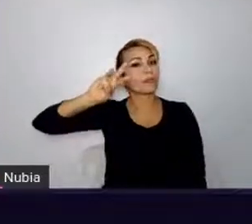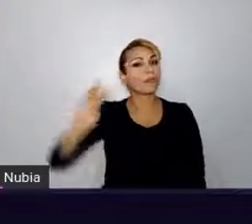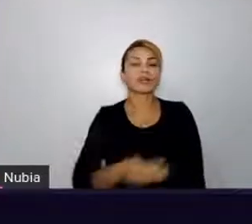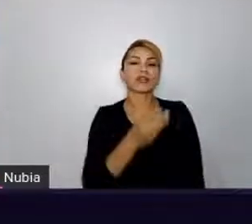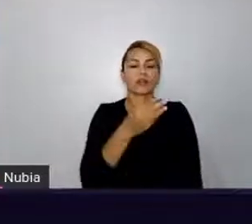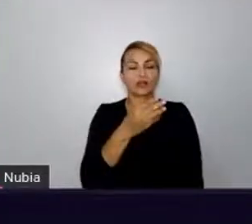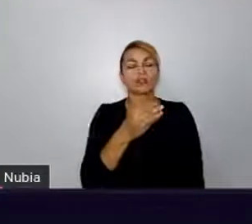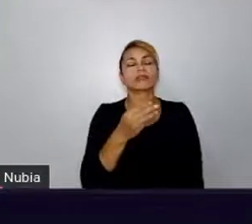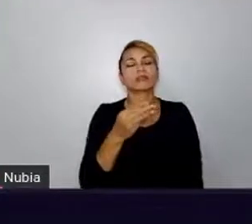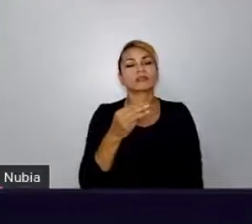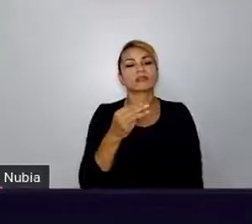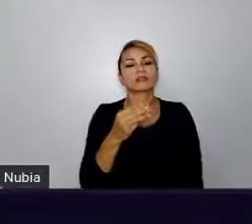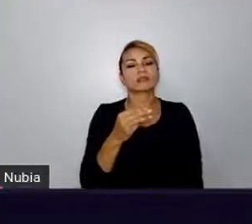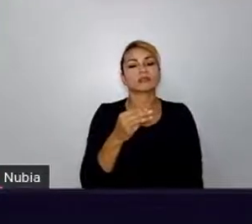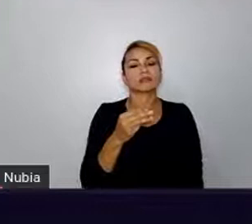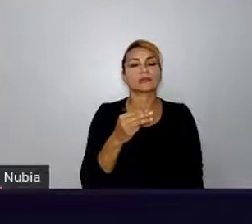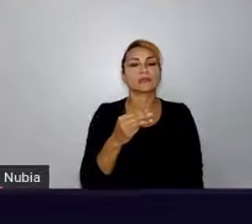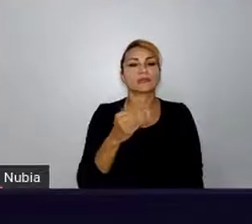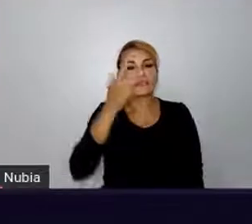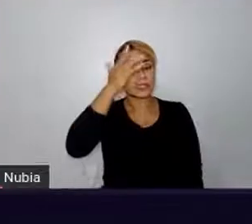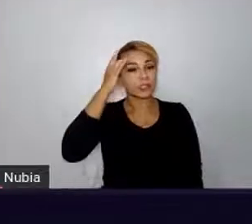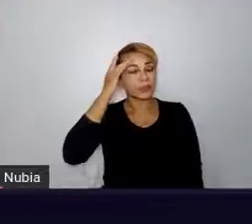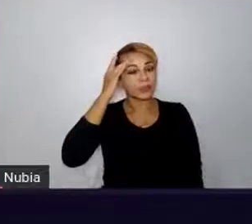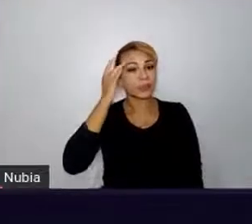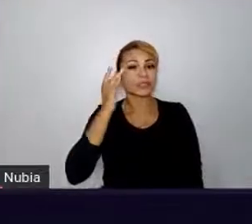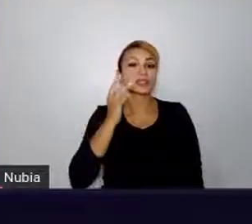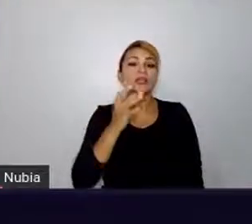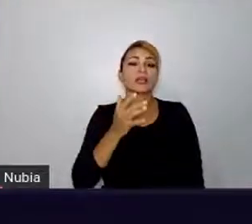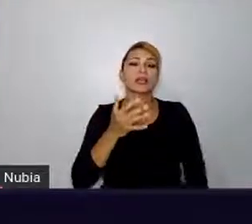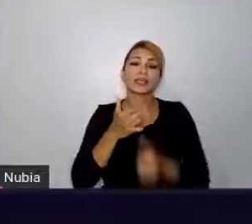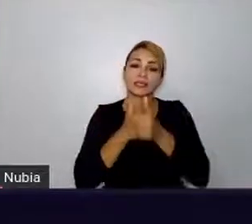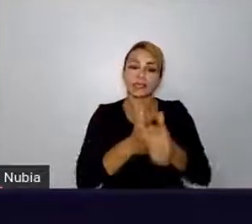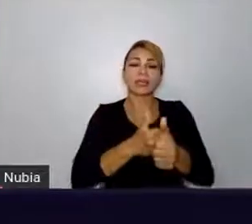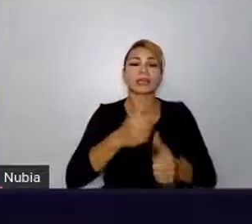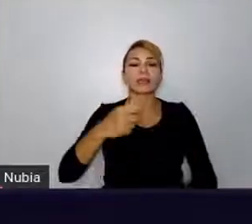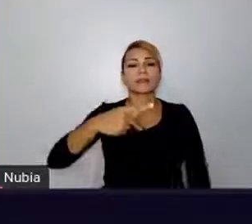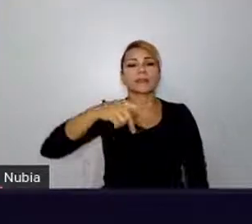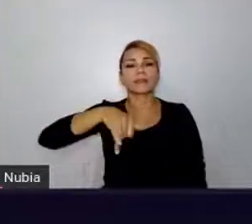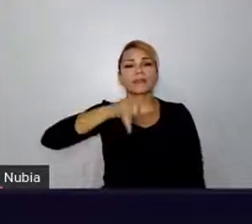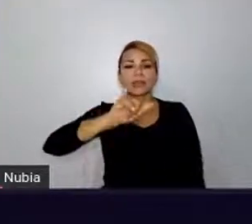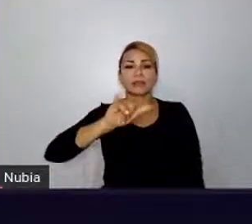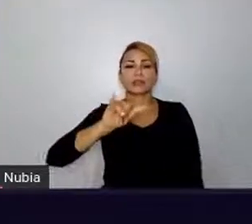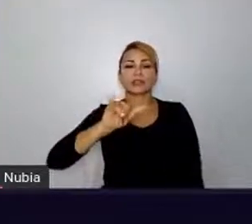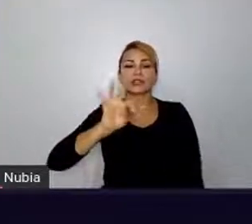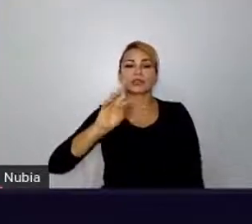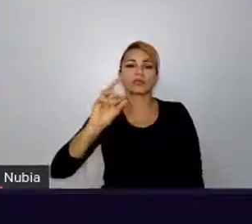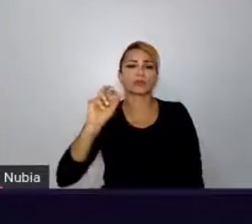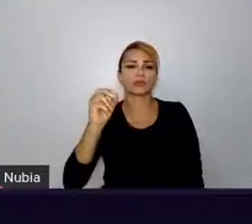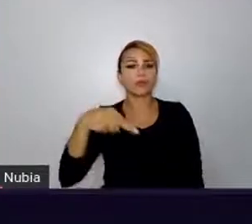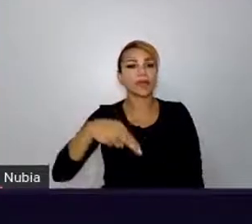população da Suíça, ou da Áustria, ou da Serra Leoa. É muita gente.